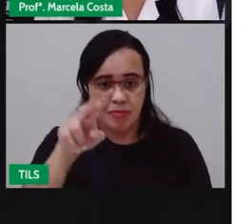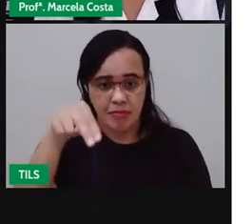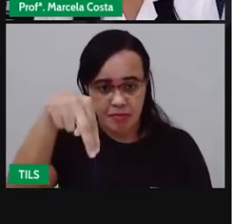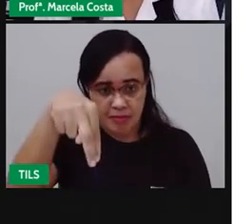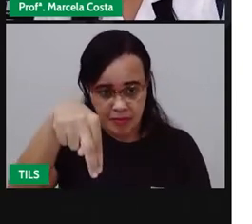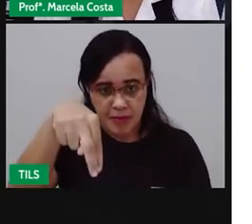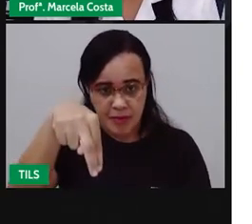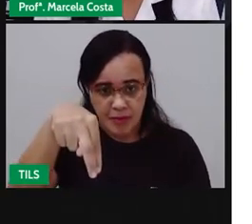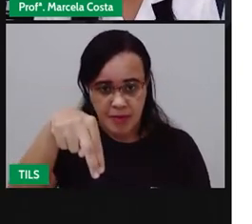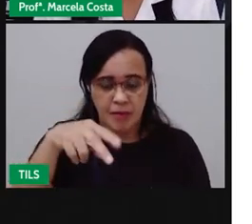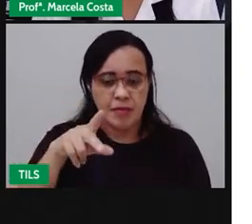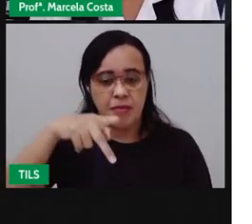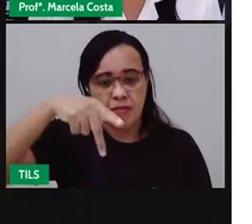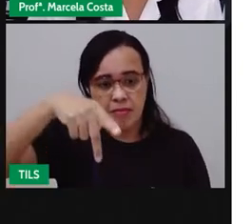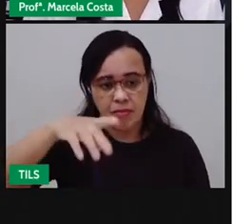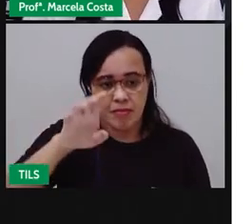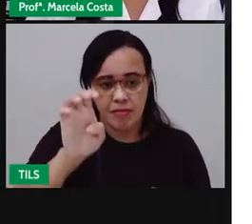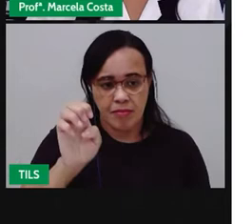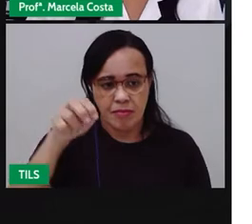Tem Pernambuco.